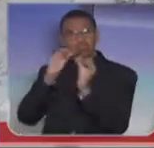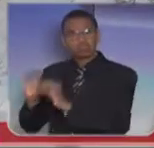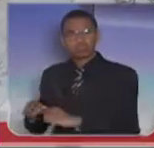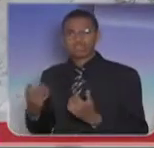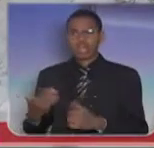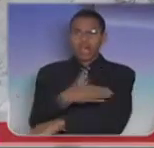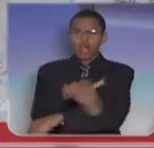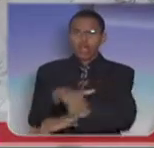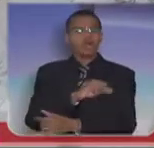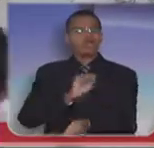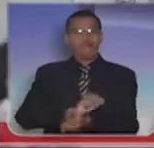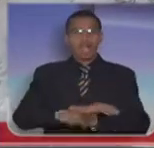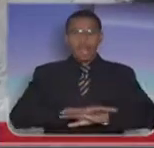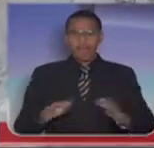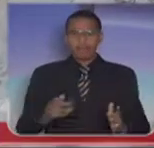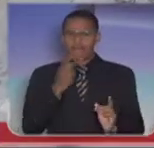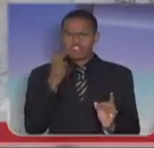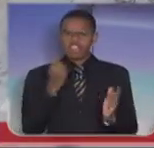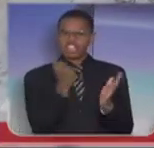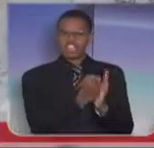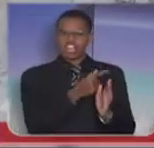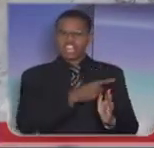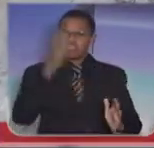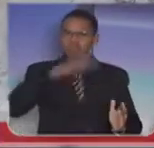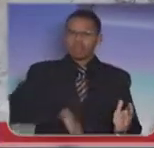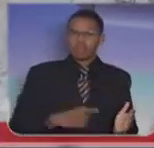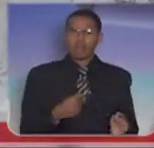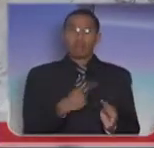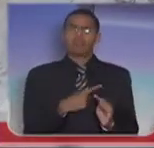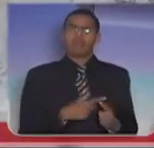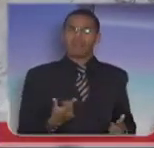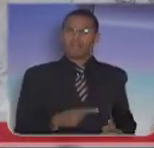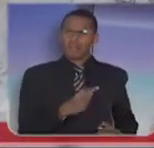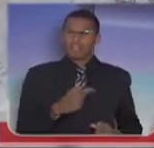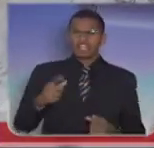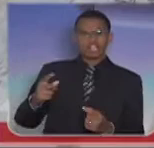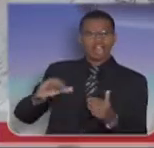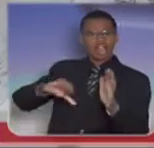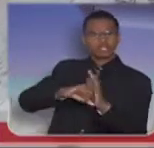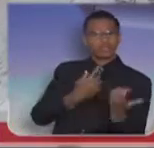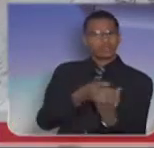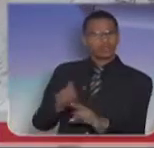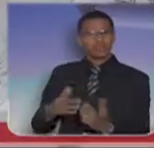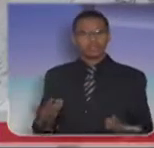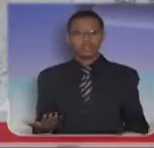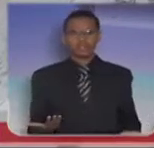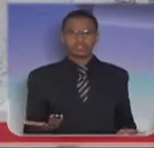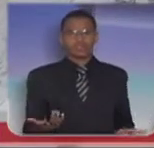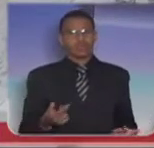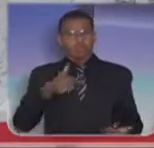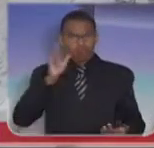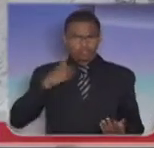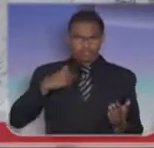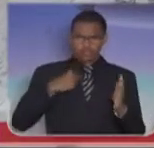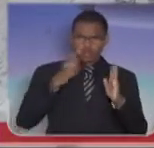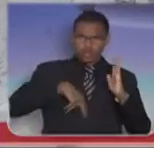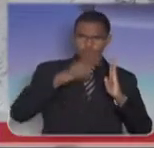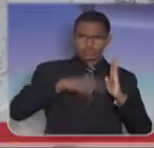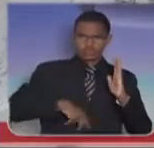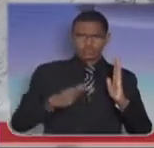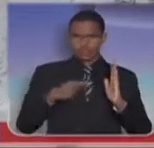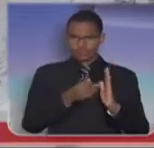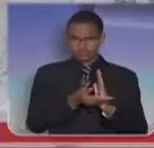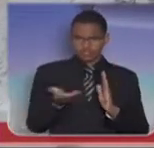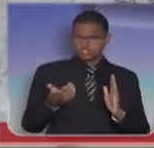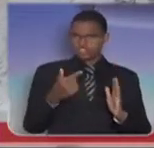ser taxado como um mau policial, porque ele combate o crime. E eu vou dizer aos senhores aqui, ontem eu fiz uma leitura, os senhores não